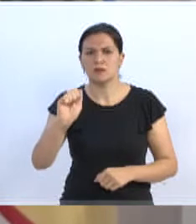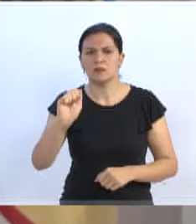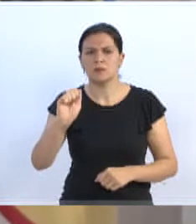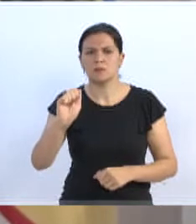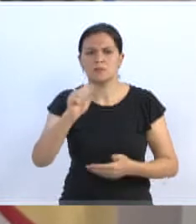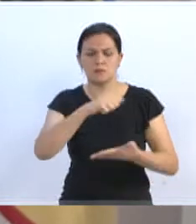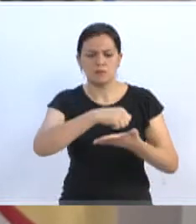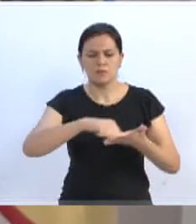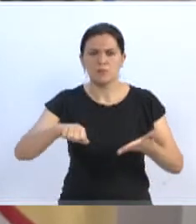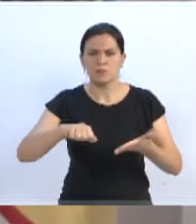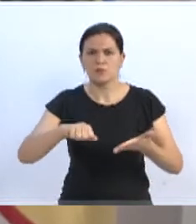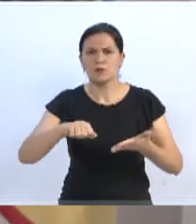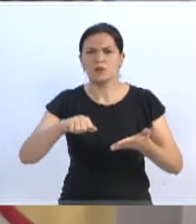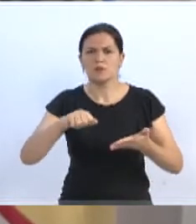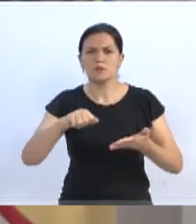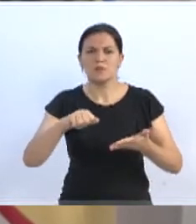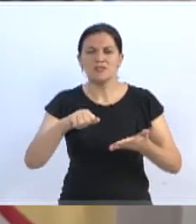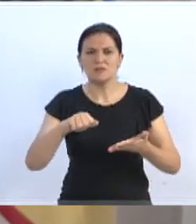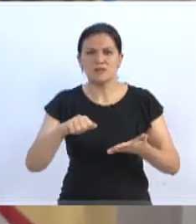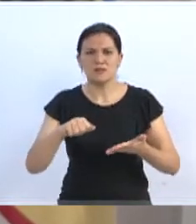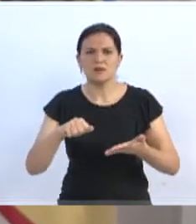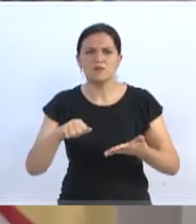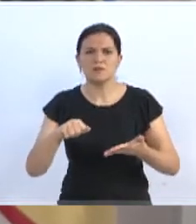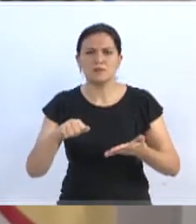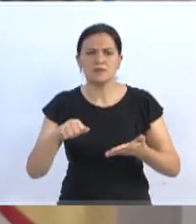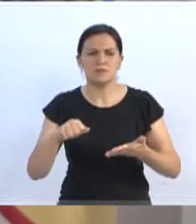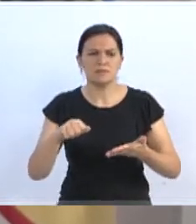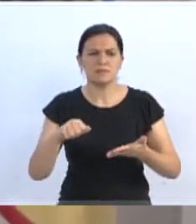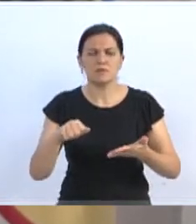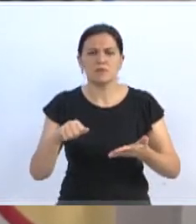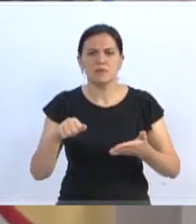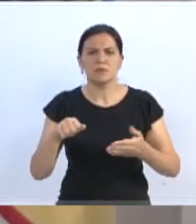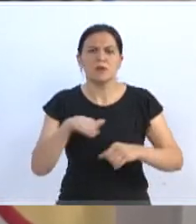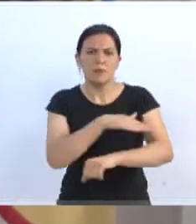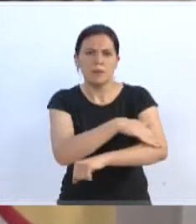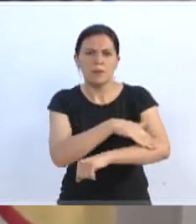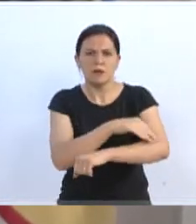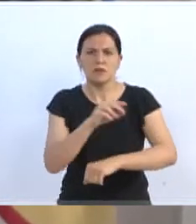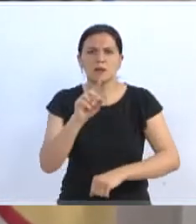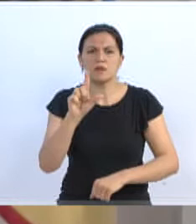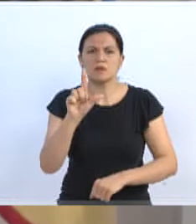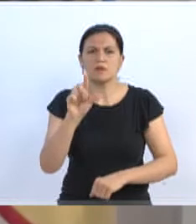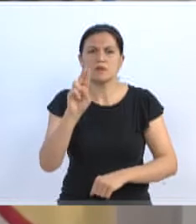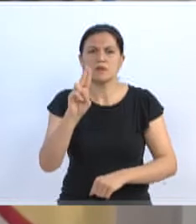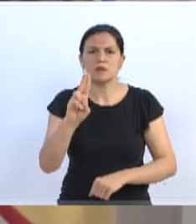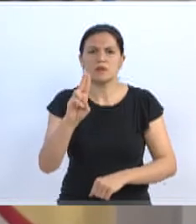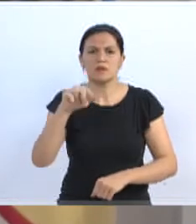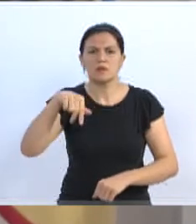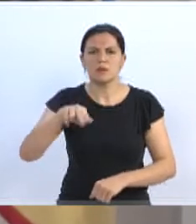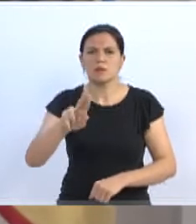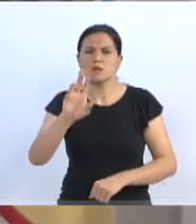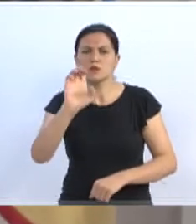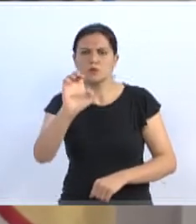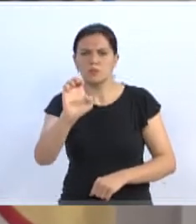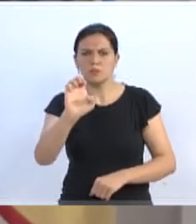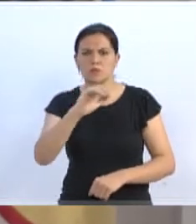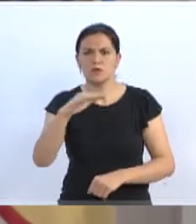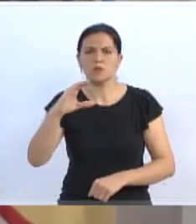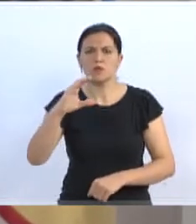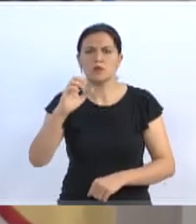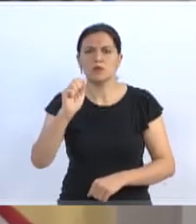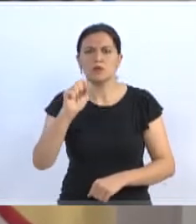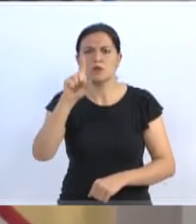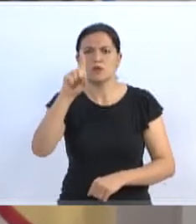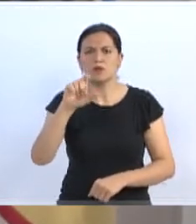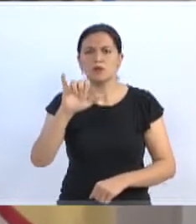-assinado que estão fazendo na comunidade para a revitalização da Praça Duque de Caxias. Então, gente faz aqui, também, só registrar na TV